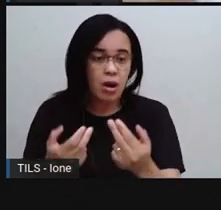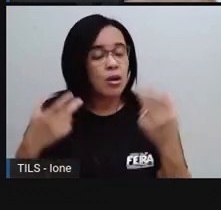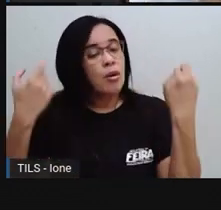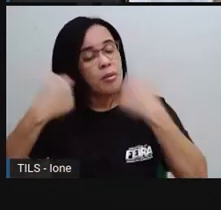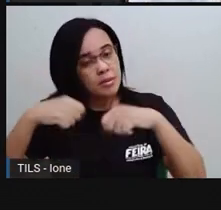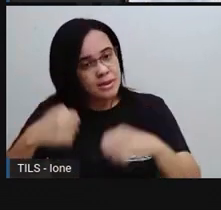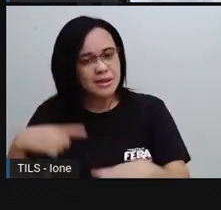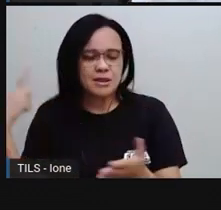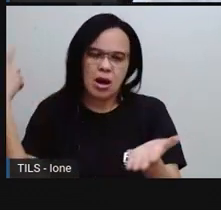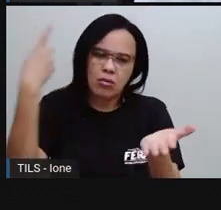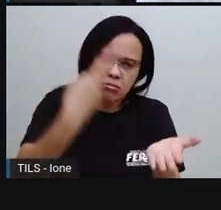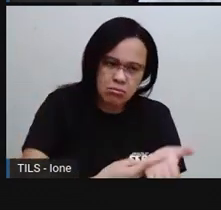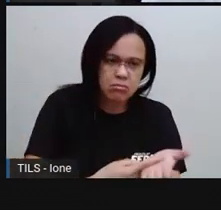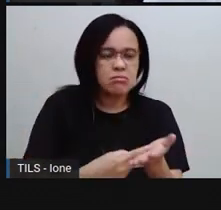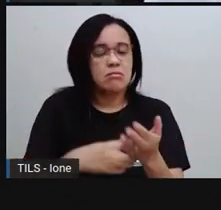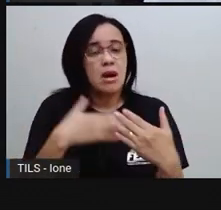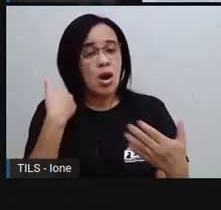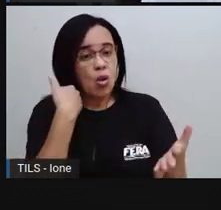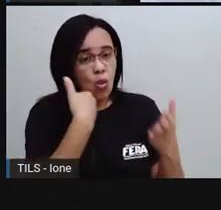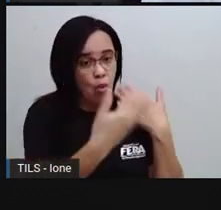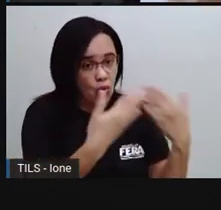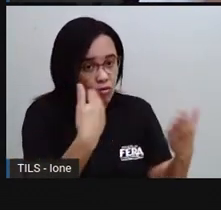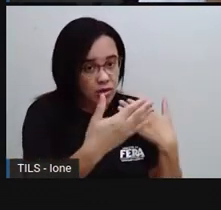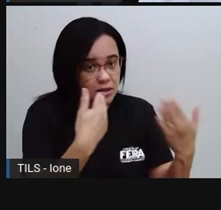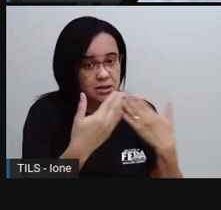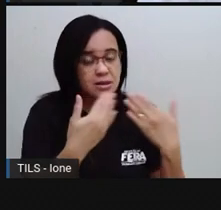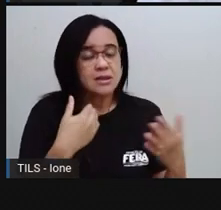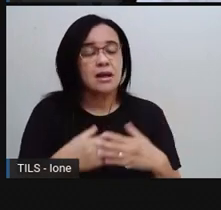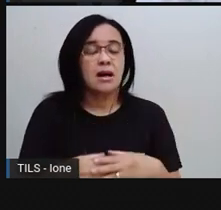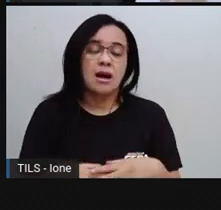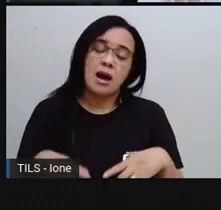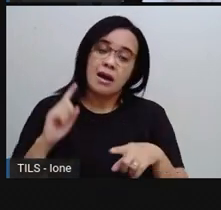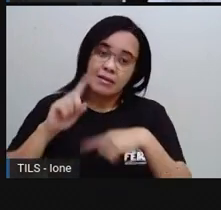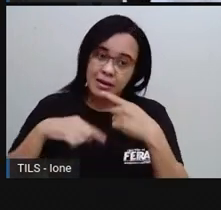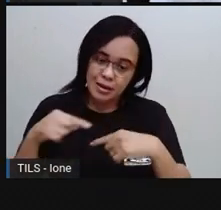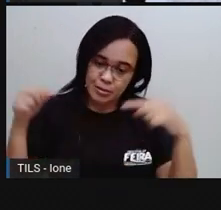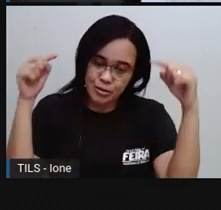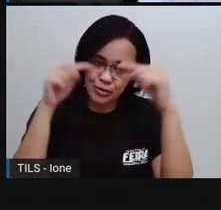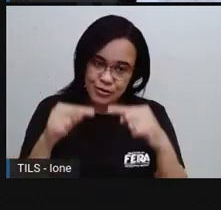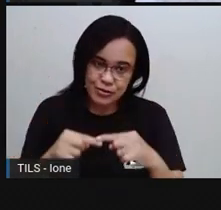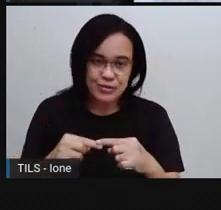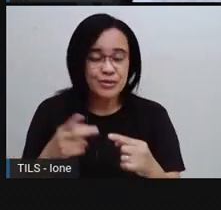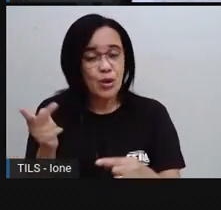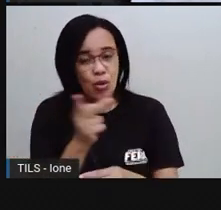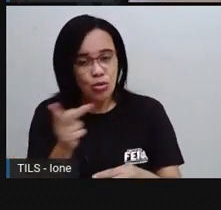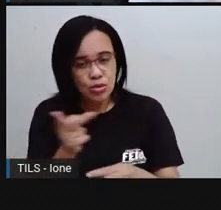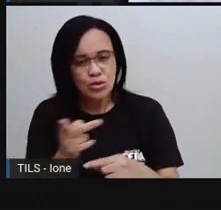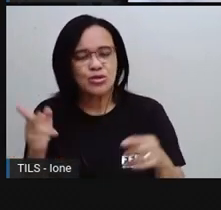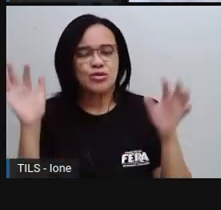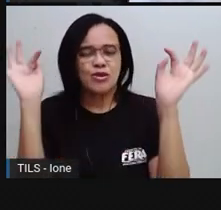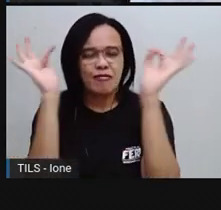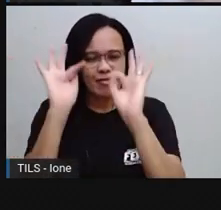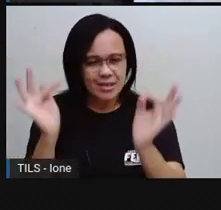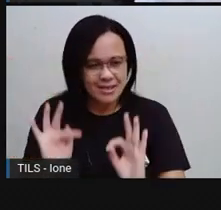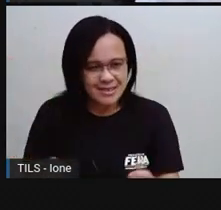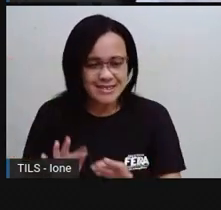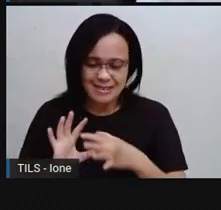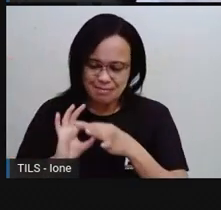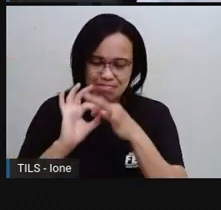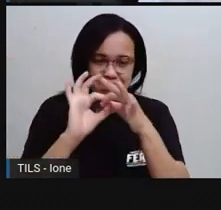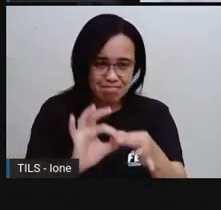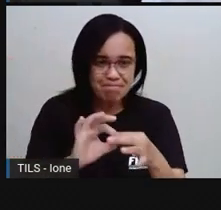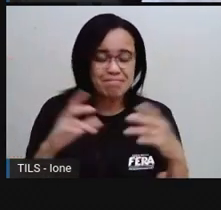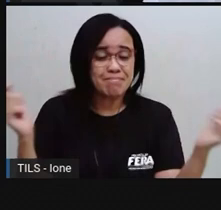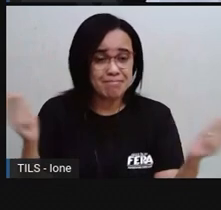chegassem em um acordo, né? Para que nenhum dos dois se ferissem, se magoassem, desmaiassem e passassem mal,